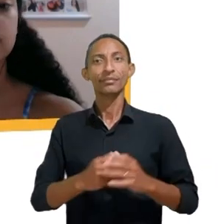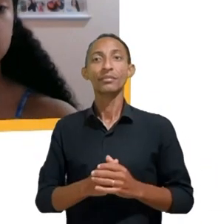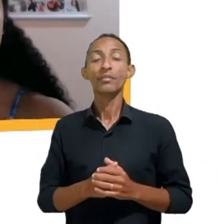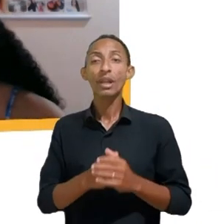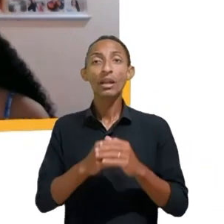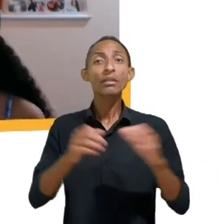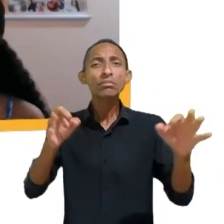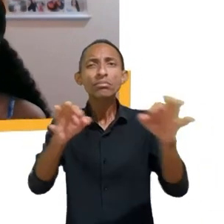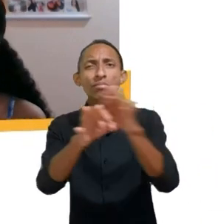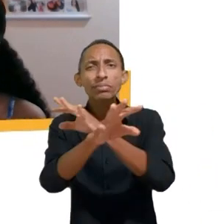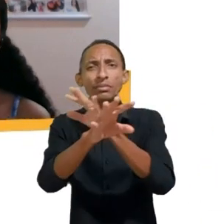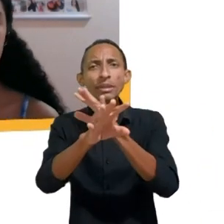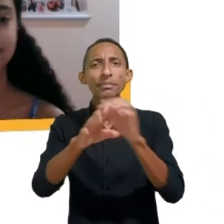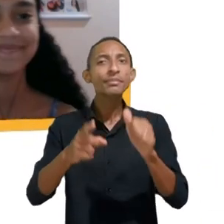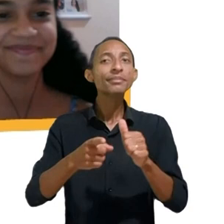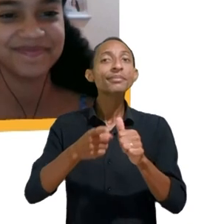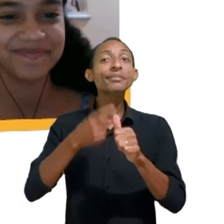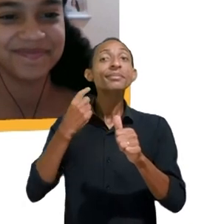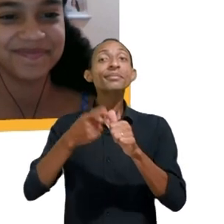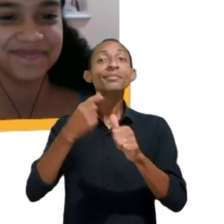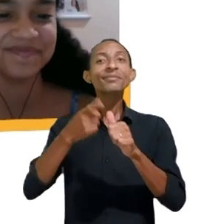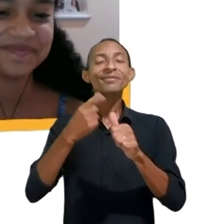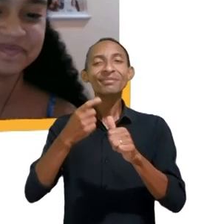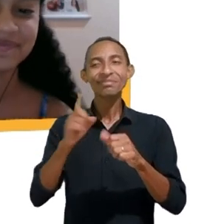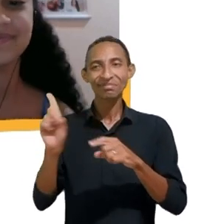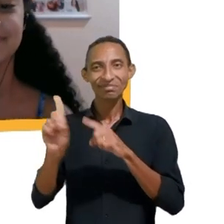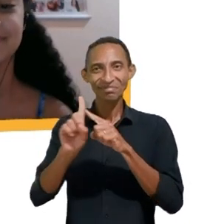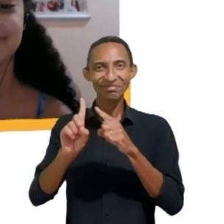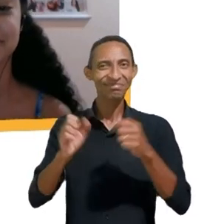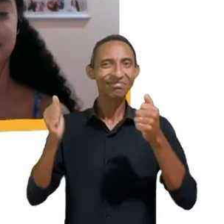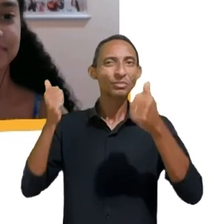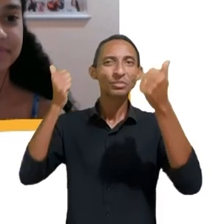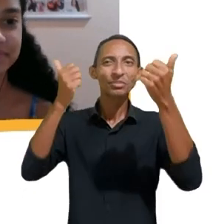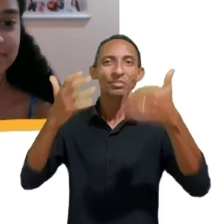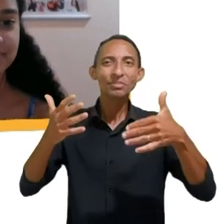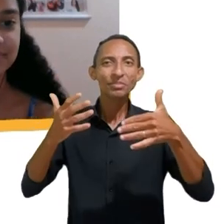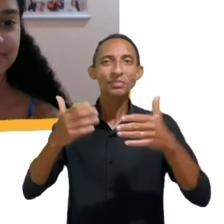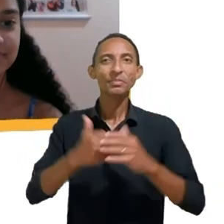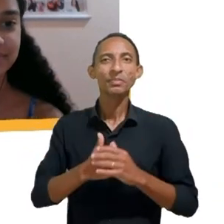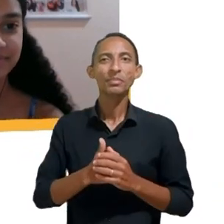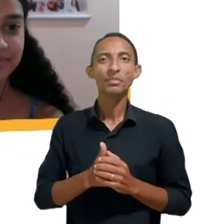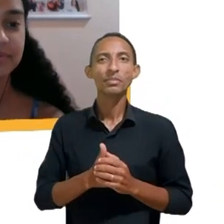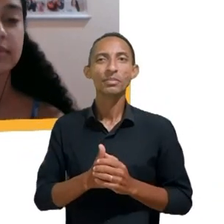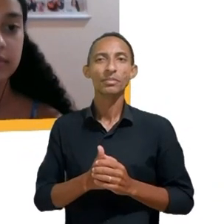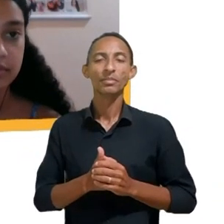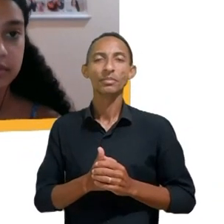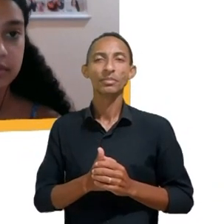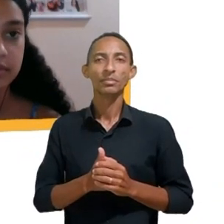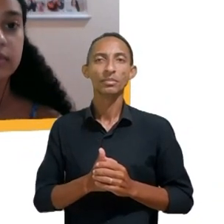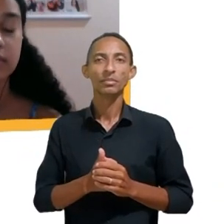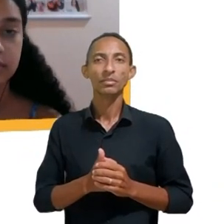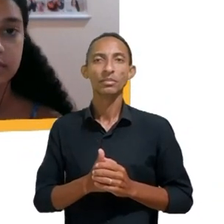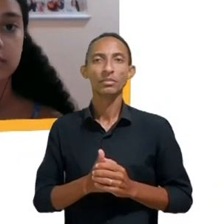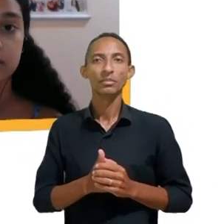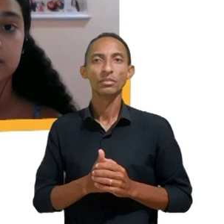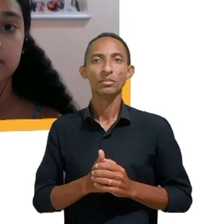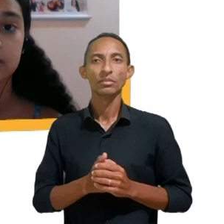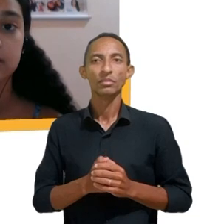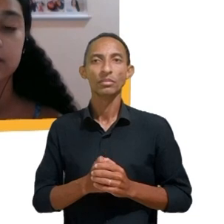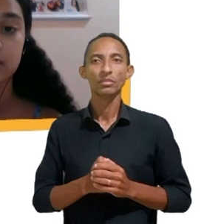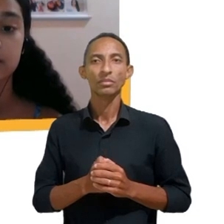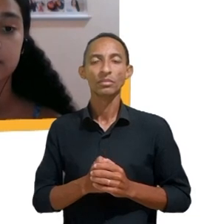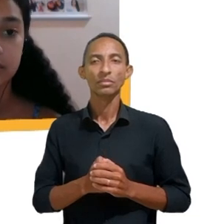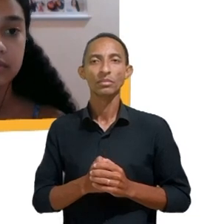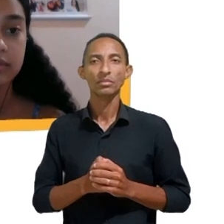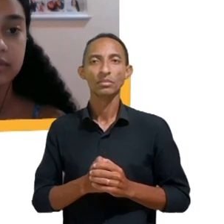começo, Maria Clara falou isso algumas vezes aqui, mas que para além desses riscos, hoje a gente fez uma conversa sobre